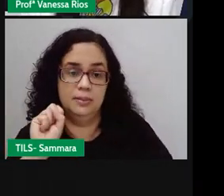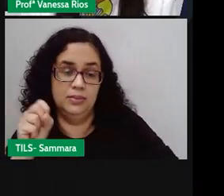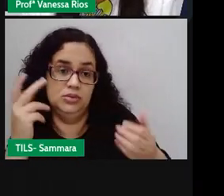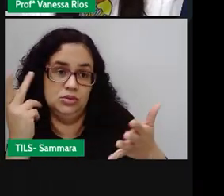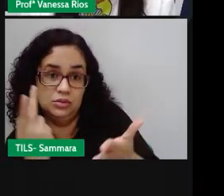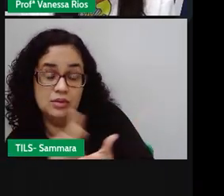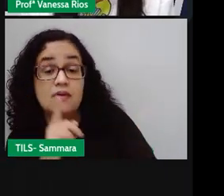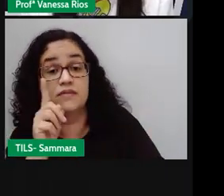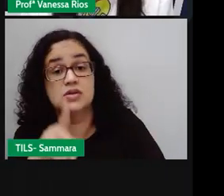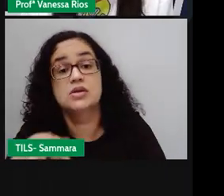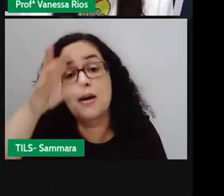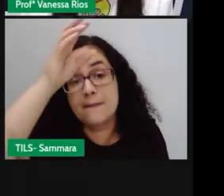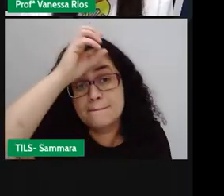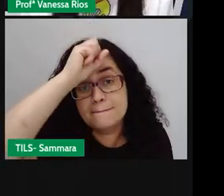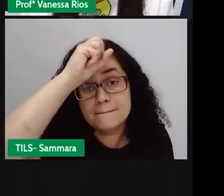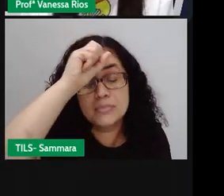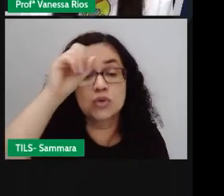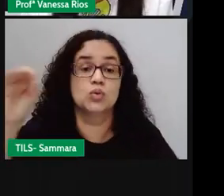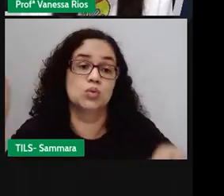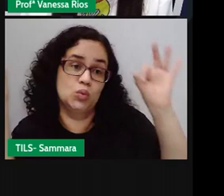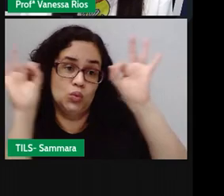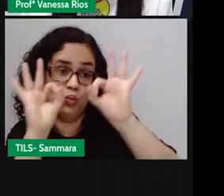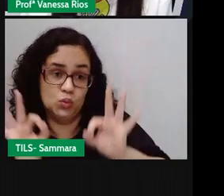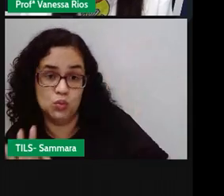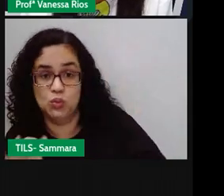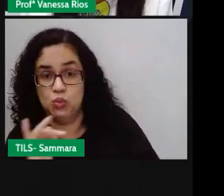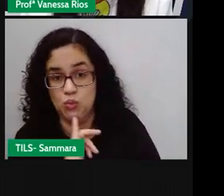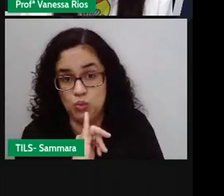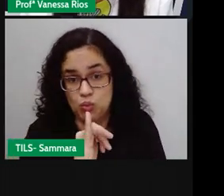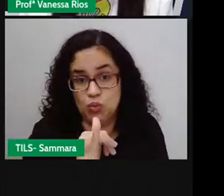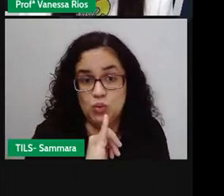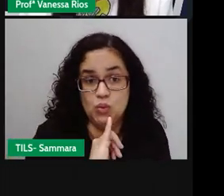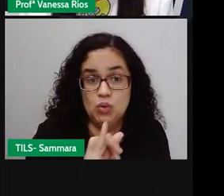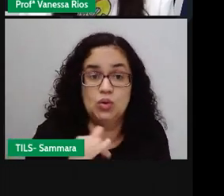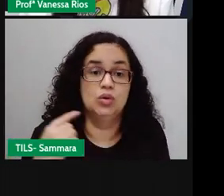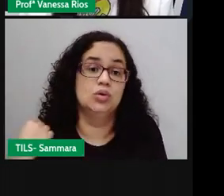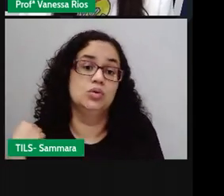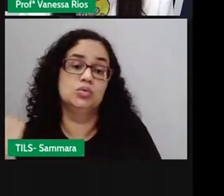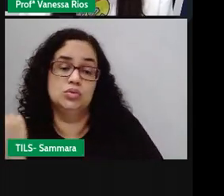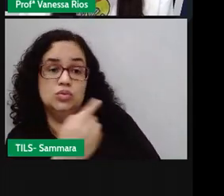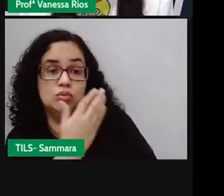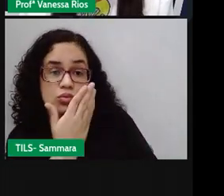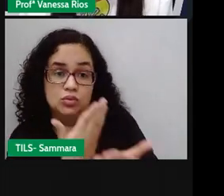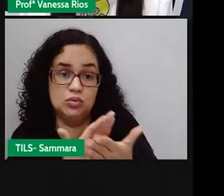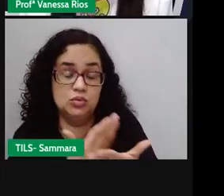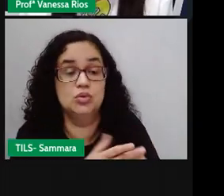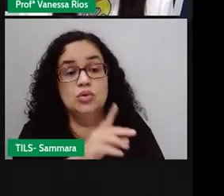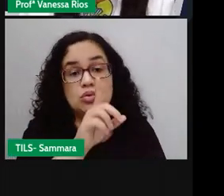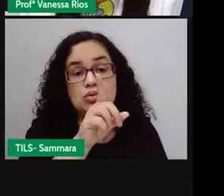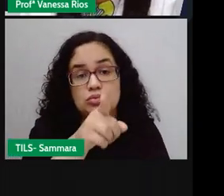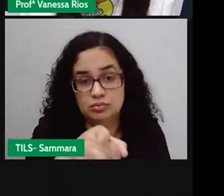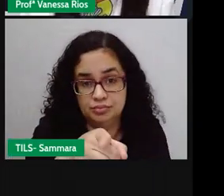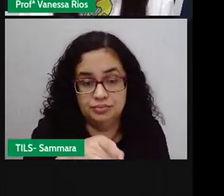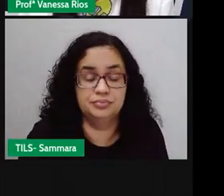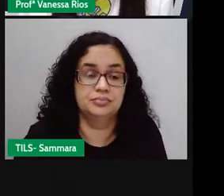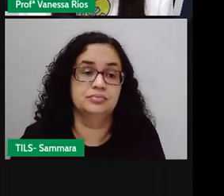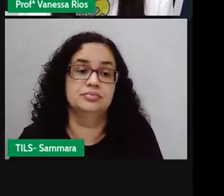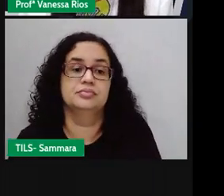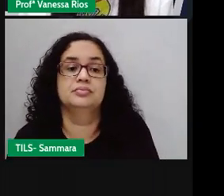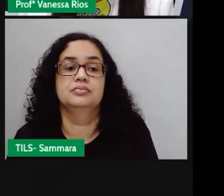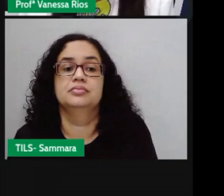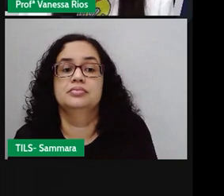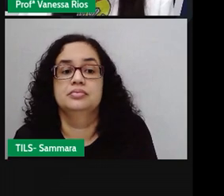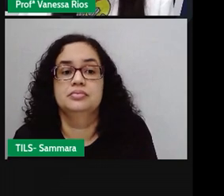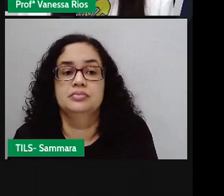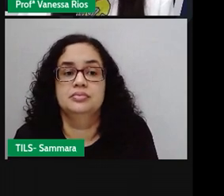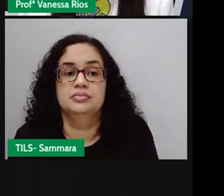Então, você já aprendeu sobre a organização estrutural de um conto. E hoje nós estudamos sobre o discurso direto e